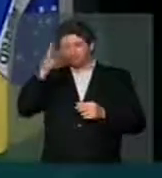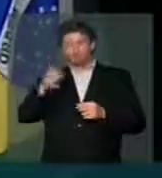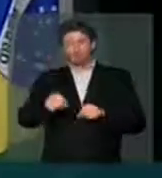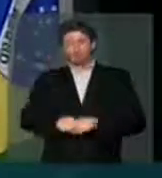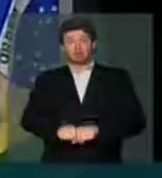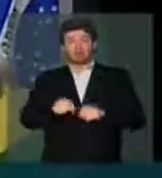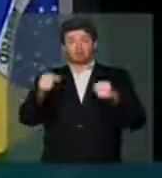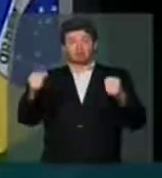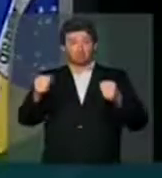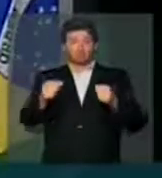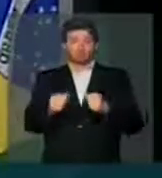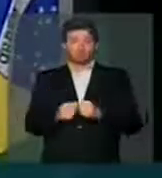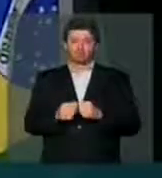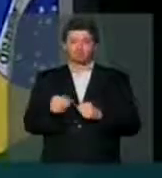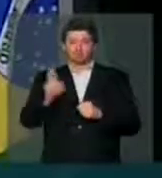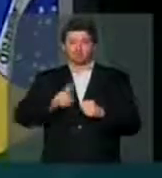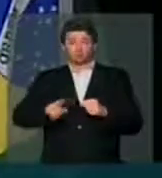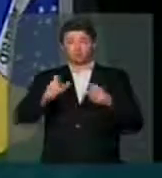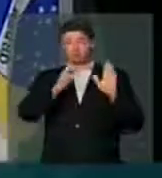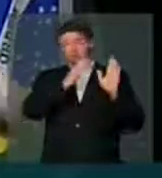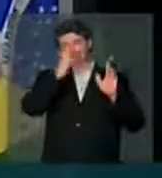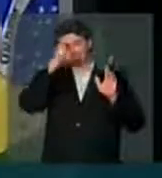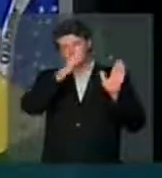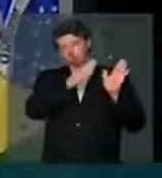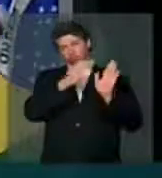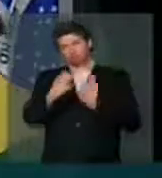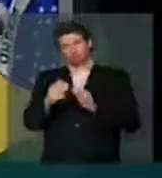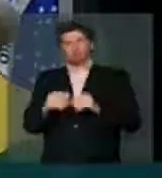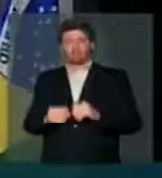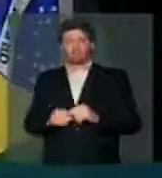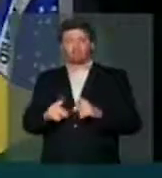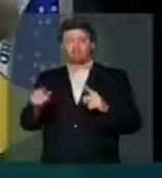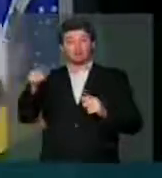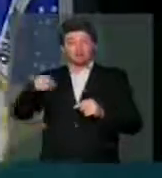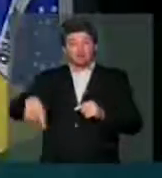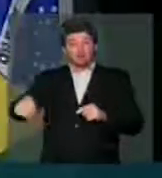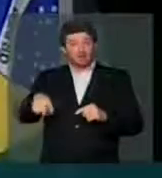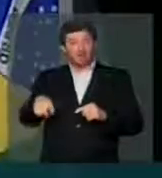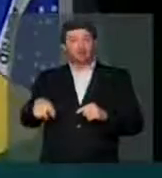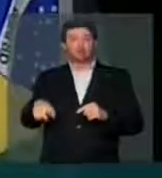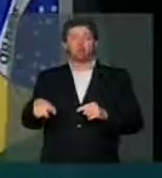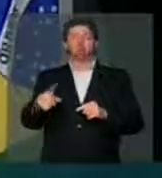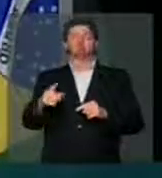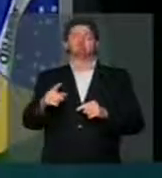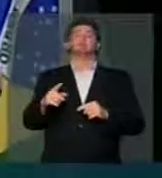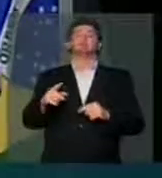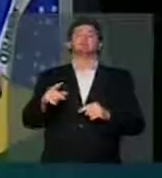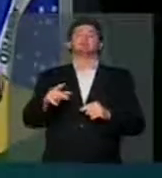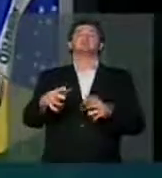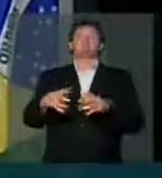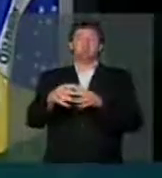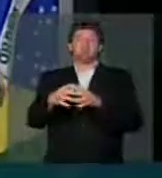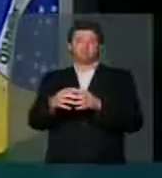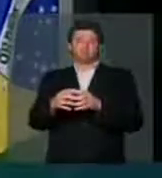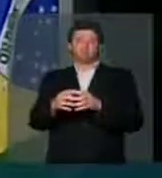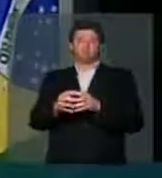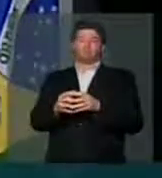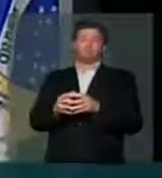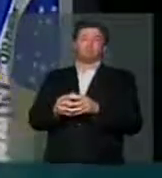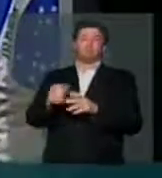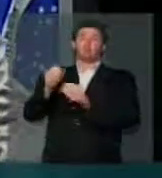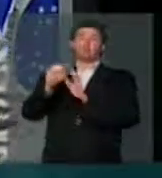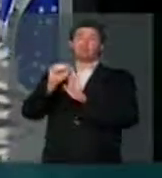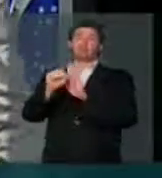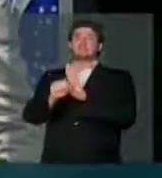a bancarrota através dos tempos mas eles passaram séculos o governo não